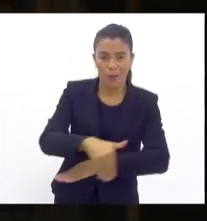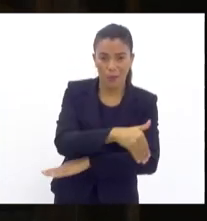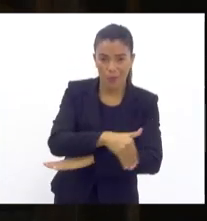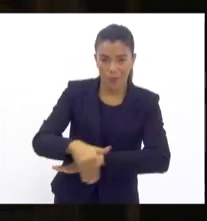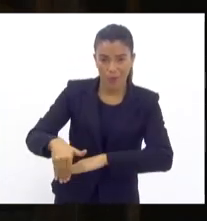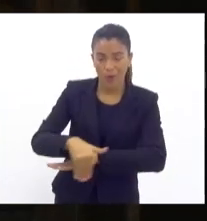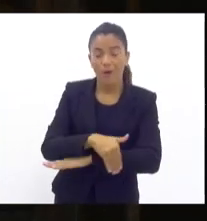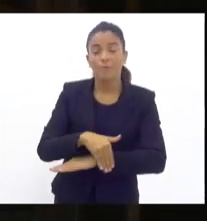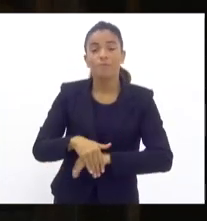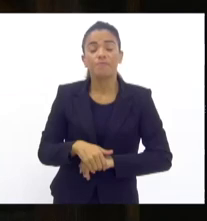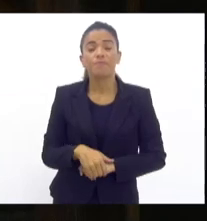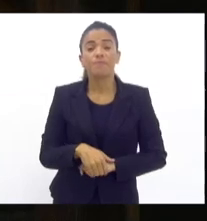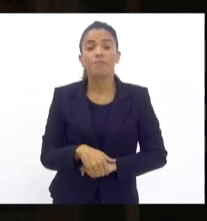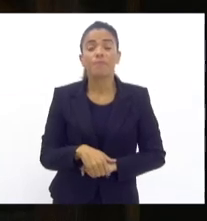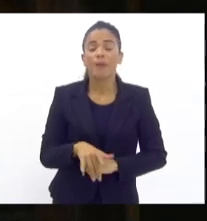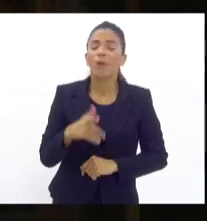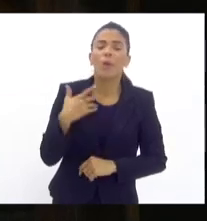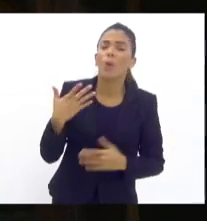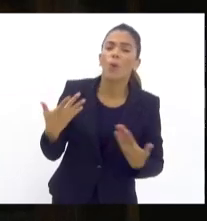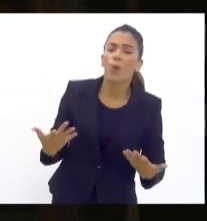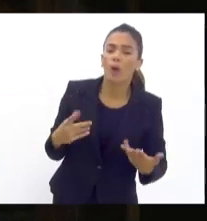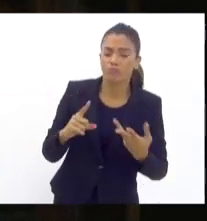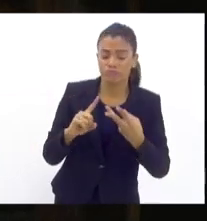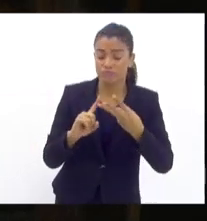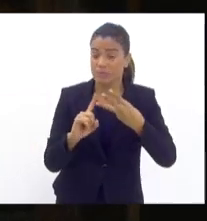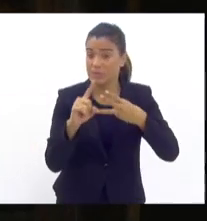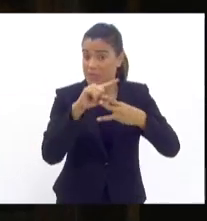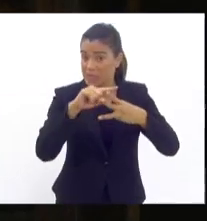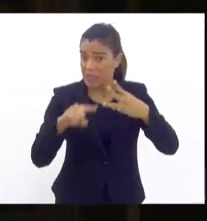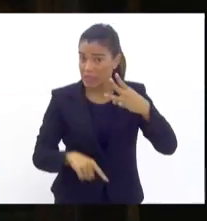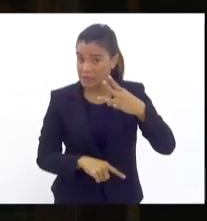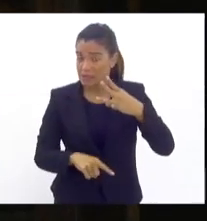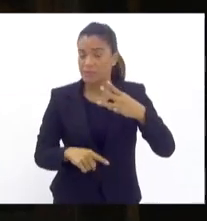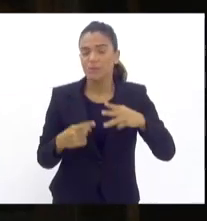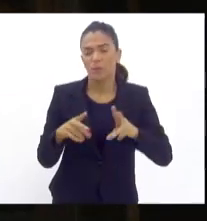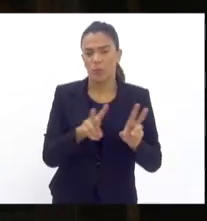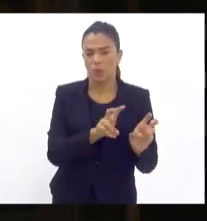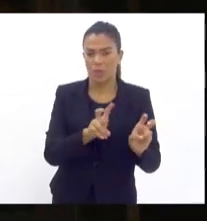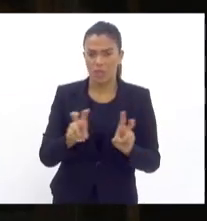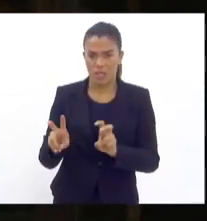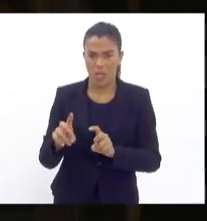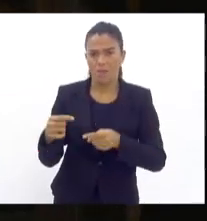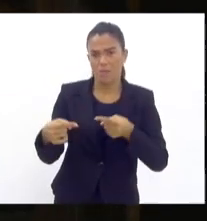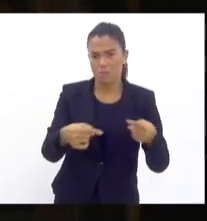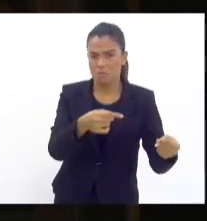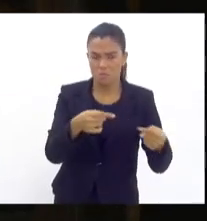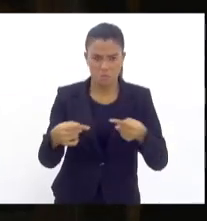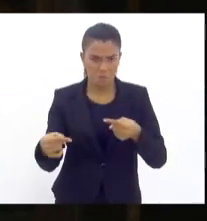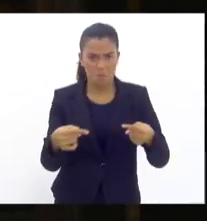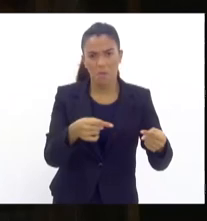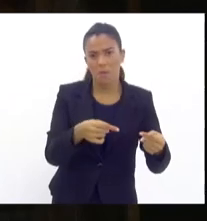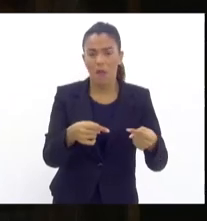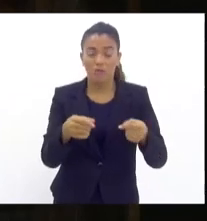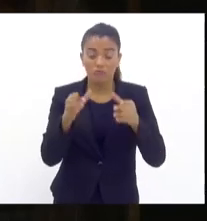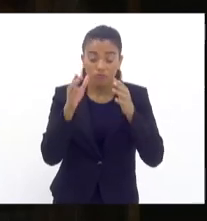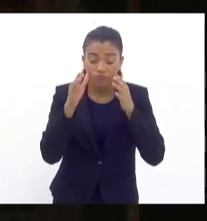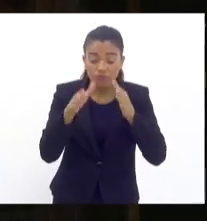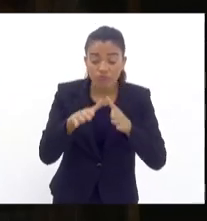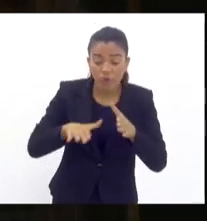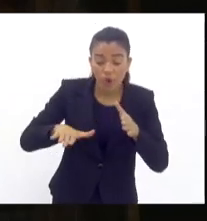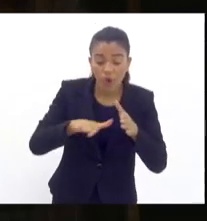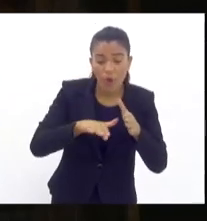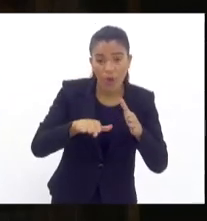grandes problemas daquela região, haja vista que o tema desse debate basicamente se concentra nessa